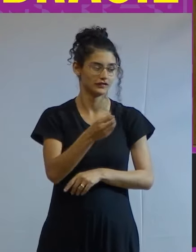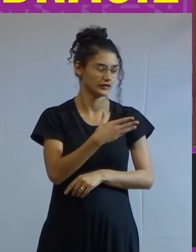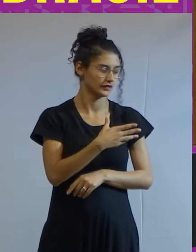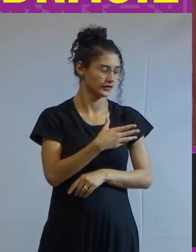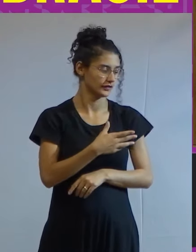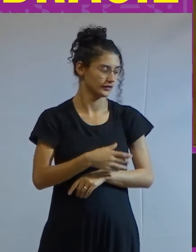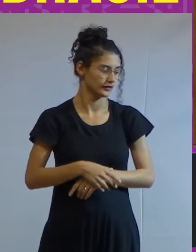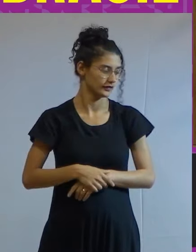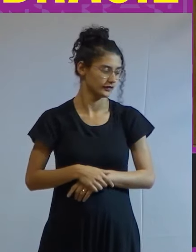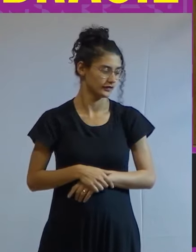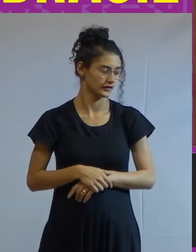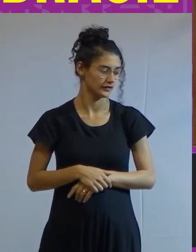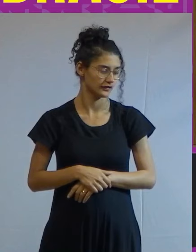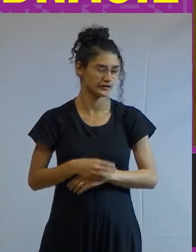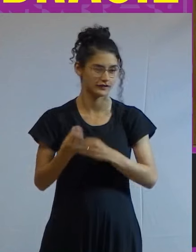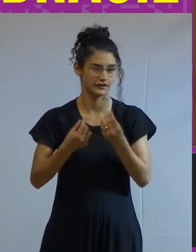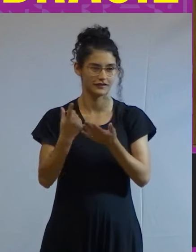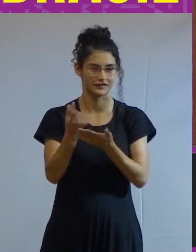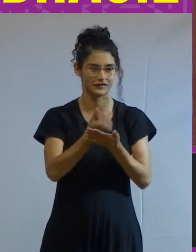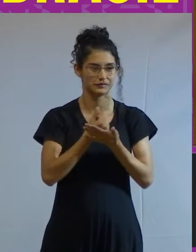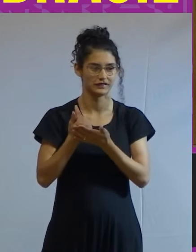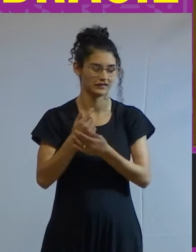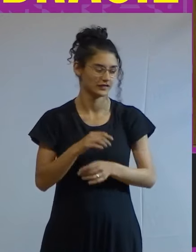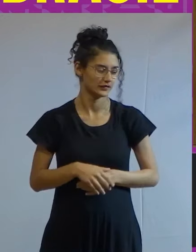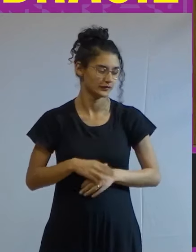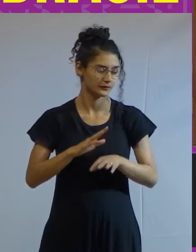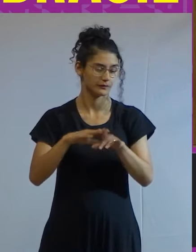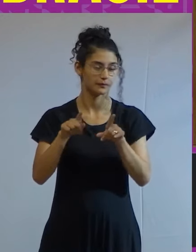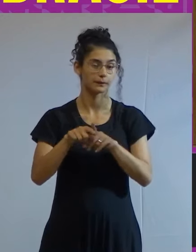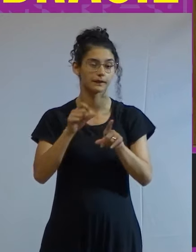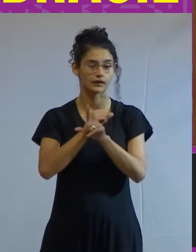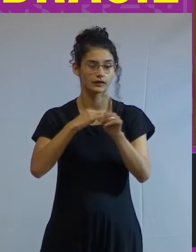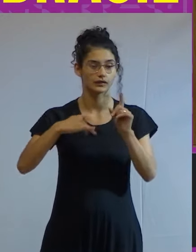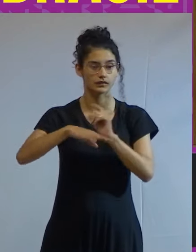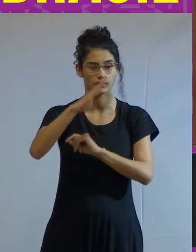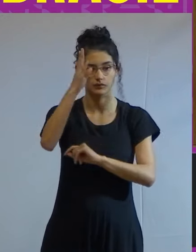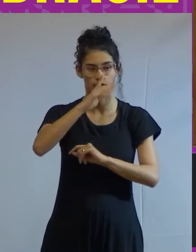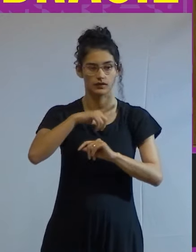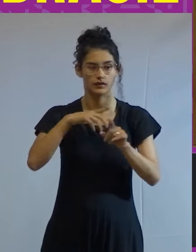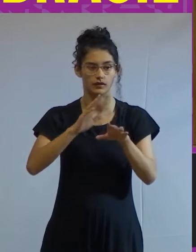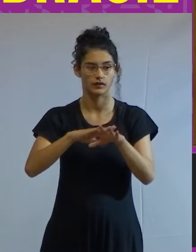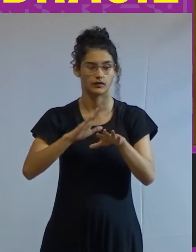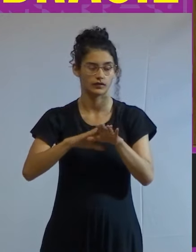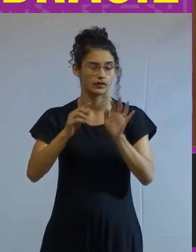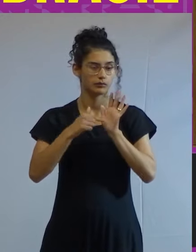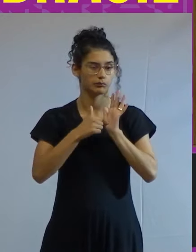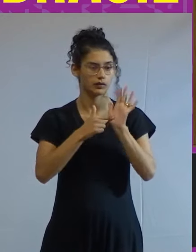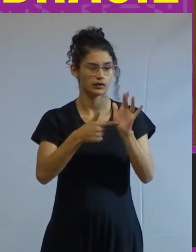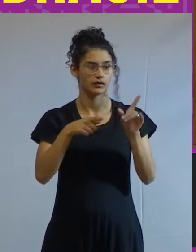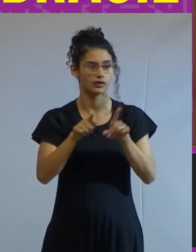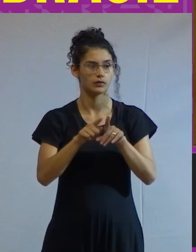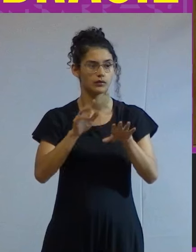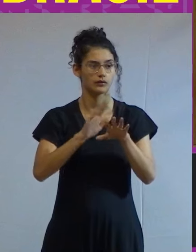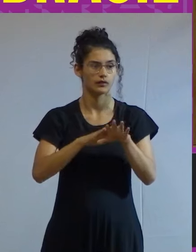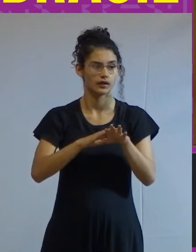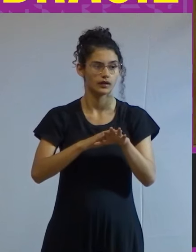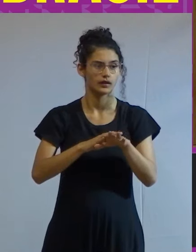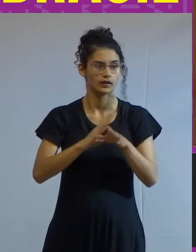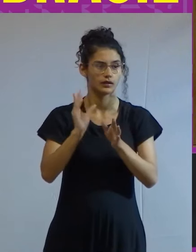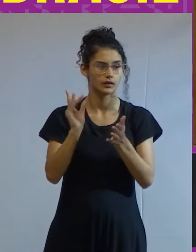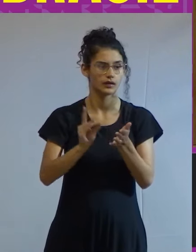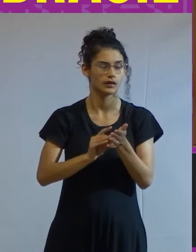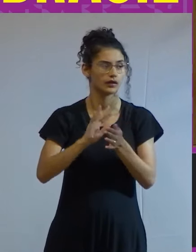quanto do capitalismo a fratura social brasileira fratura exposta constitui evidência